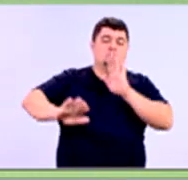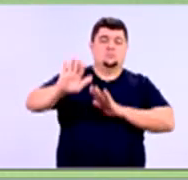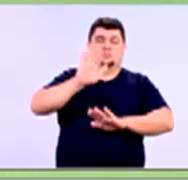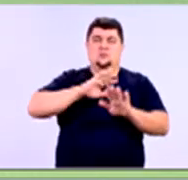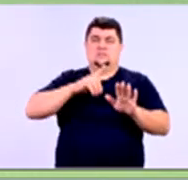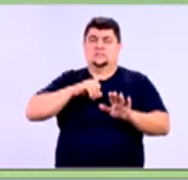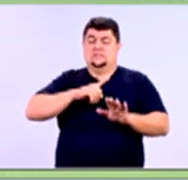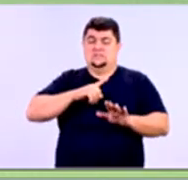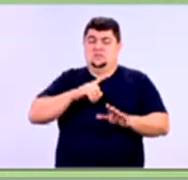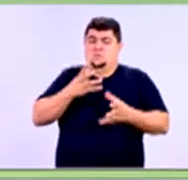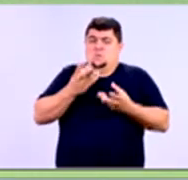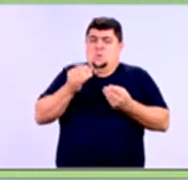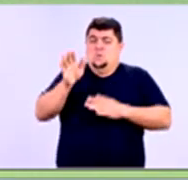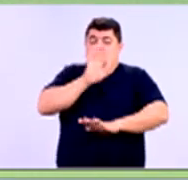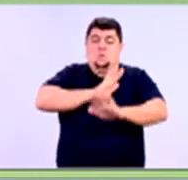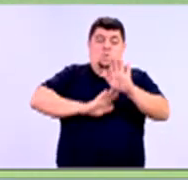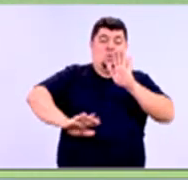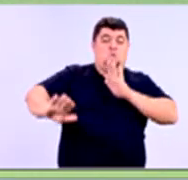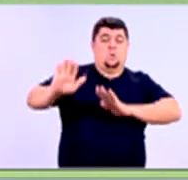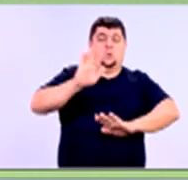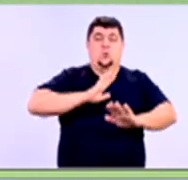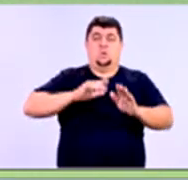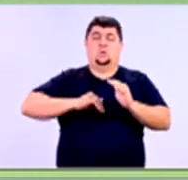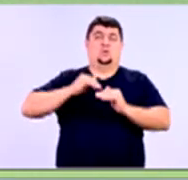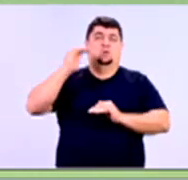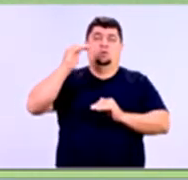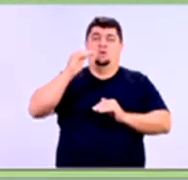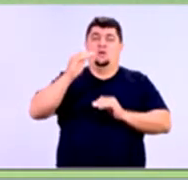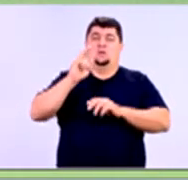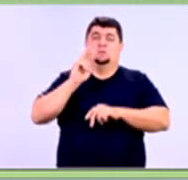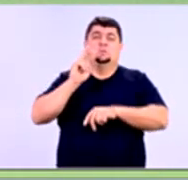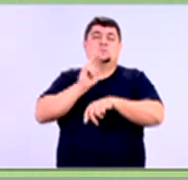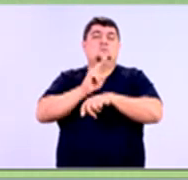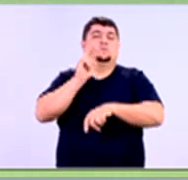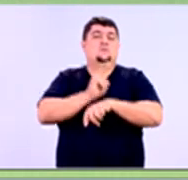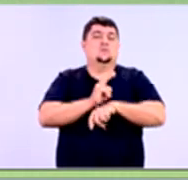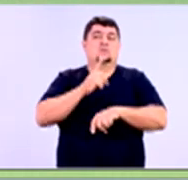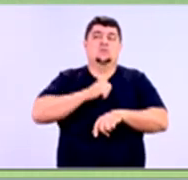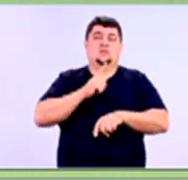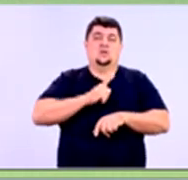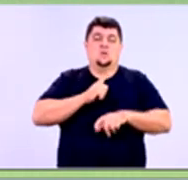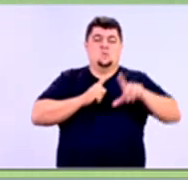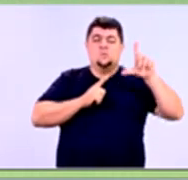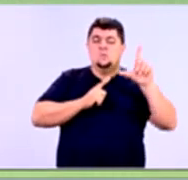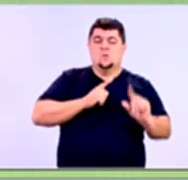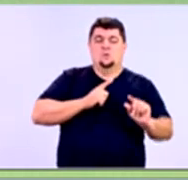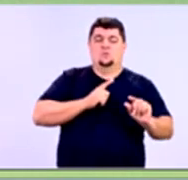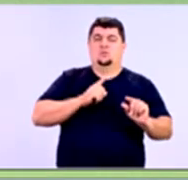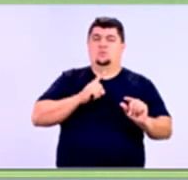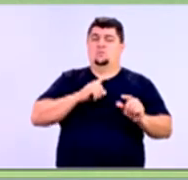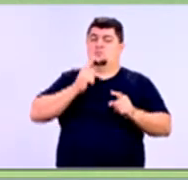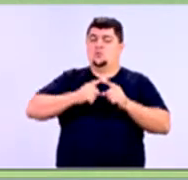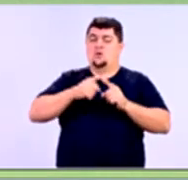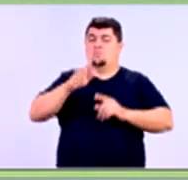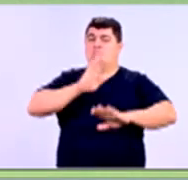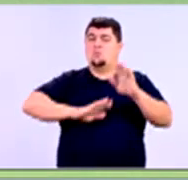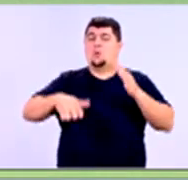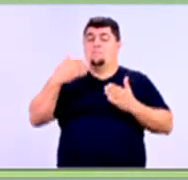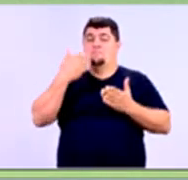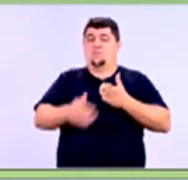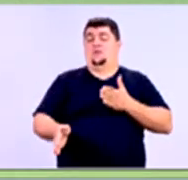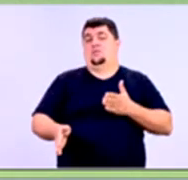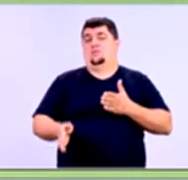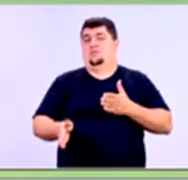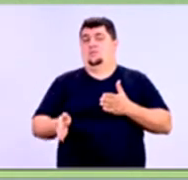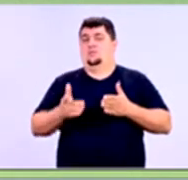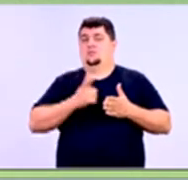muito risco, quando o risco aumenta, o crédito tende a diminuir. O crédito, ele é